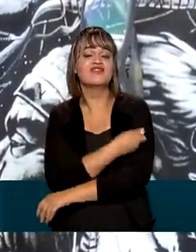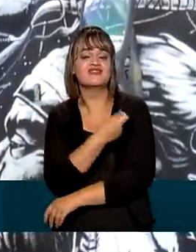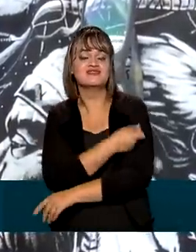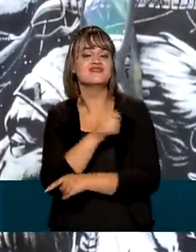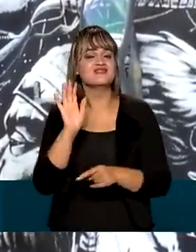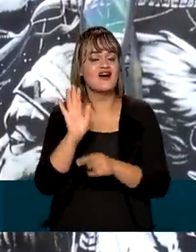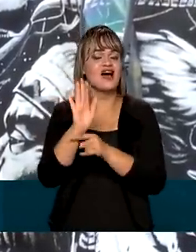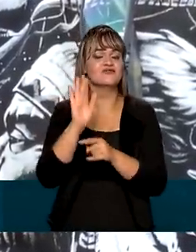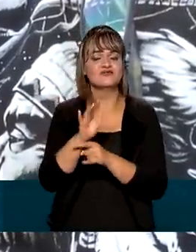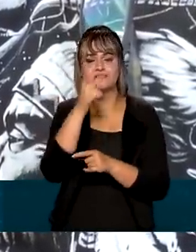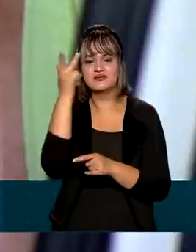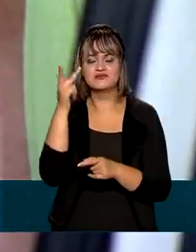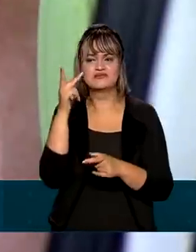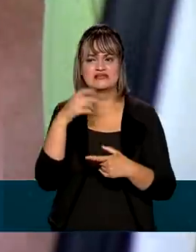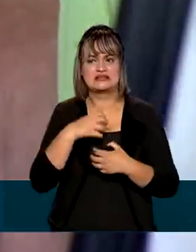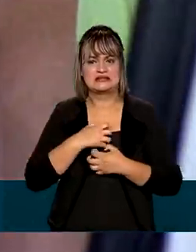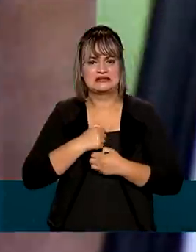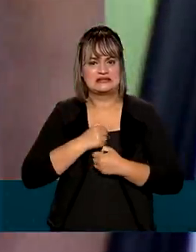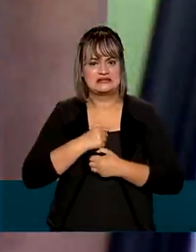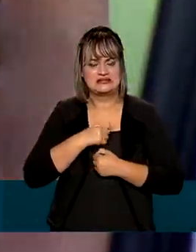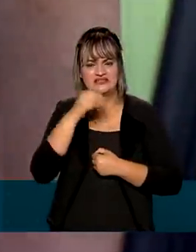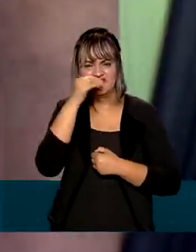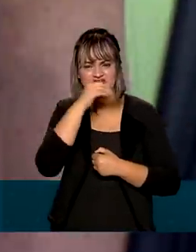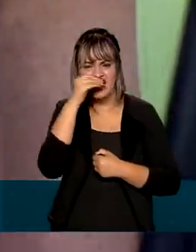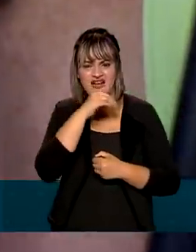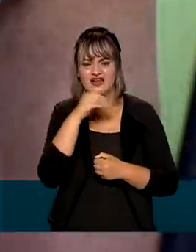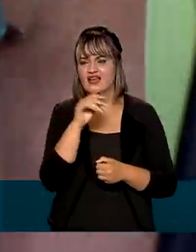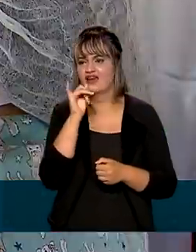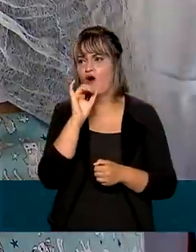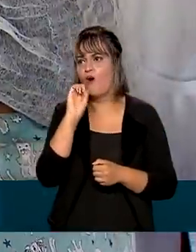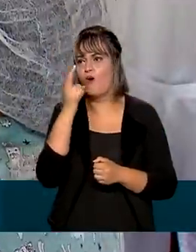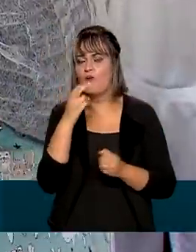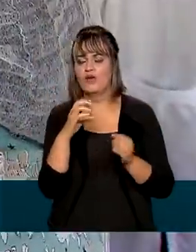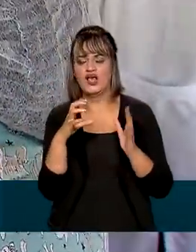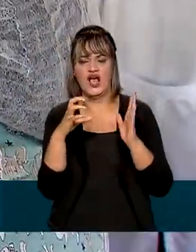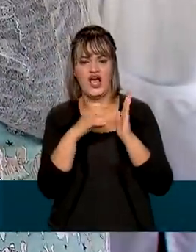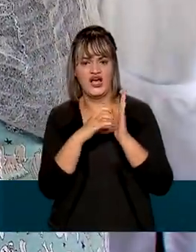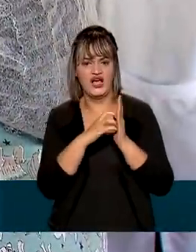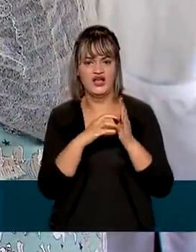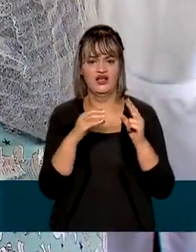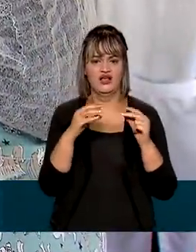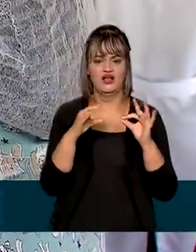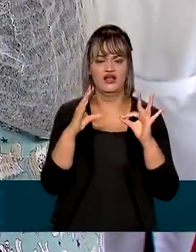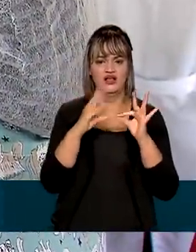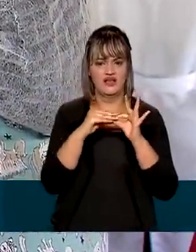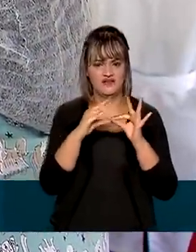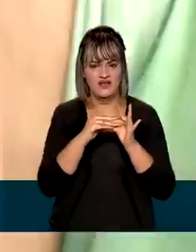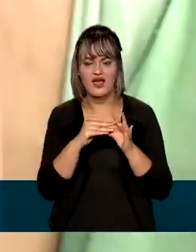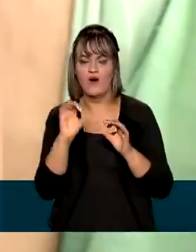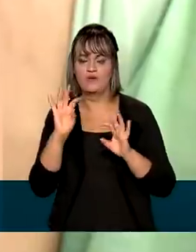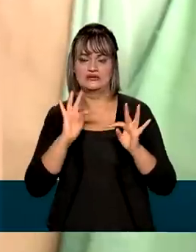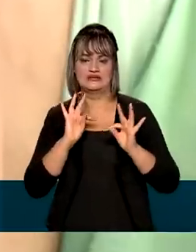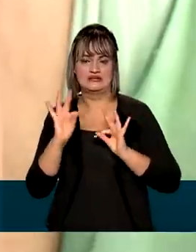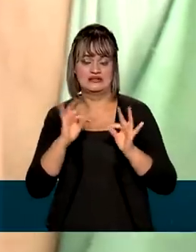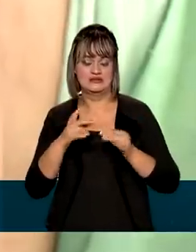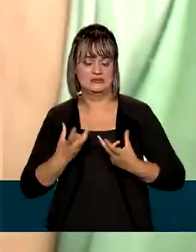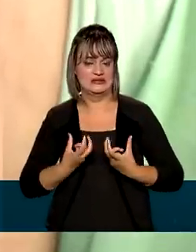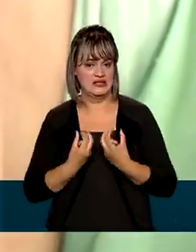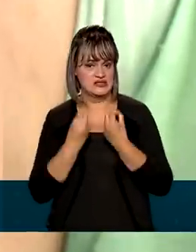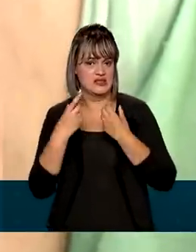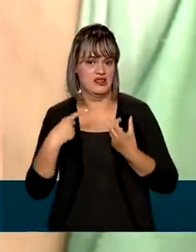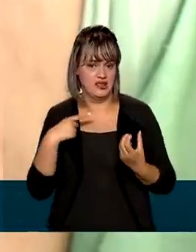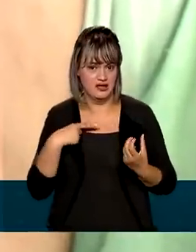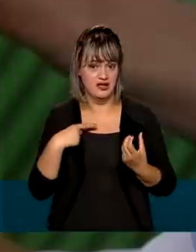beneficiar os imunossuprimidos, que são os pacientes com HIV e pessoas em tratamento de câncer, por exemplo. Nesse